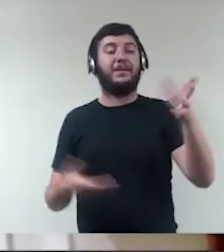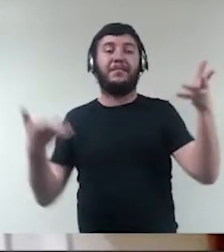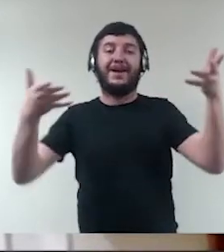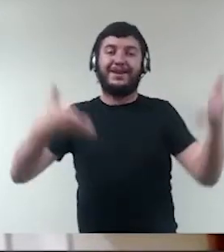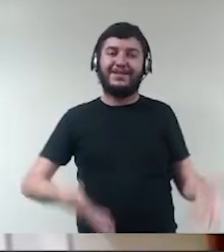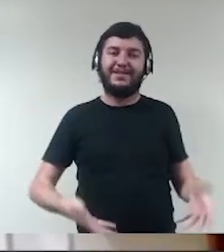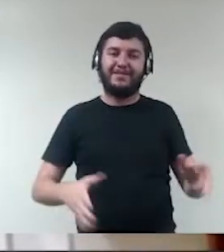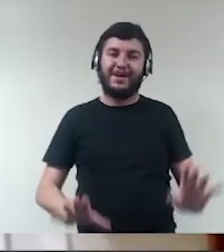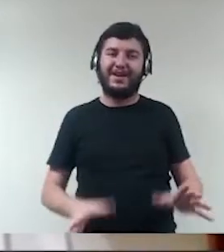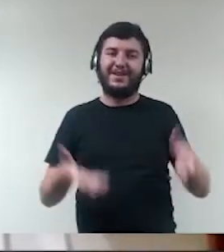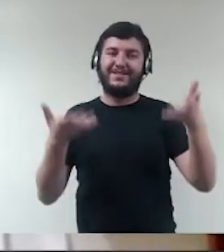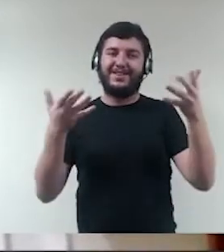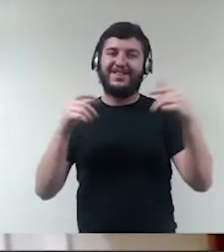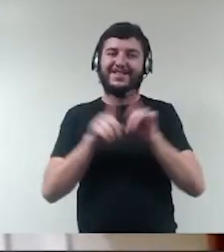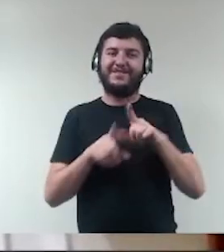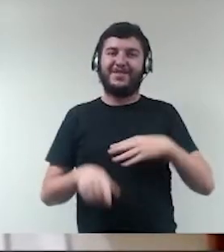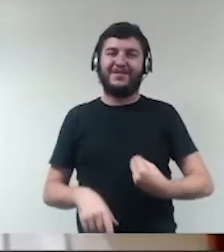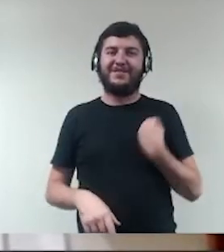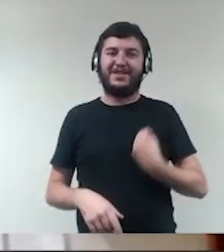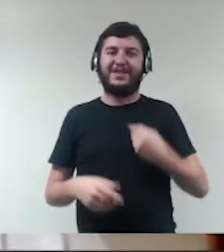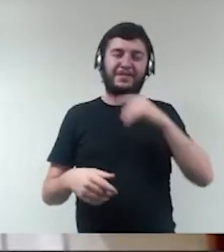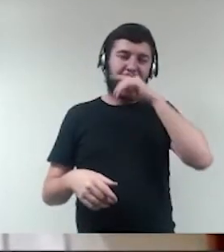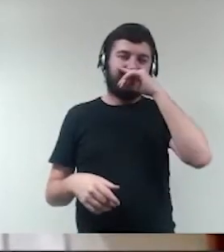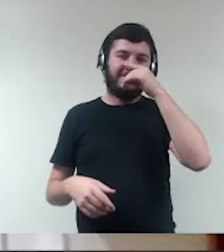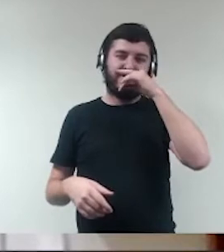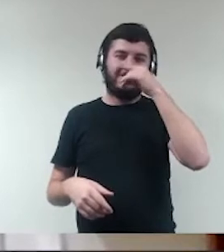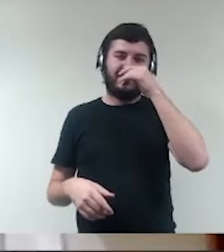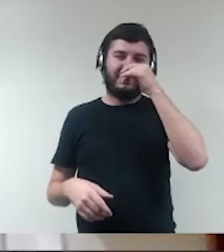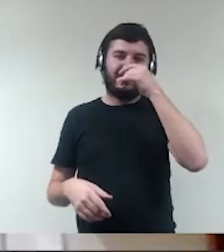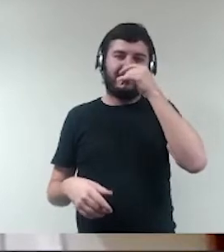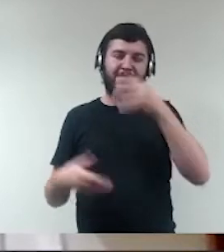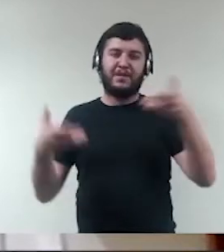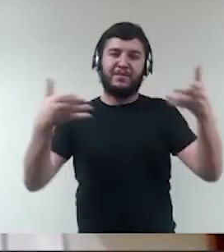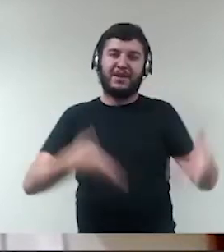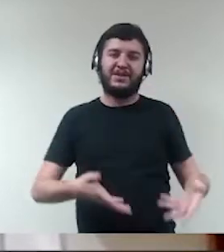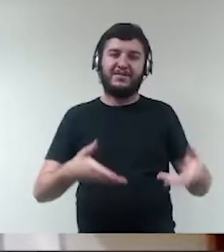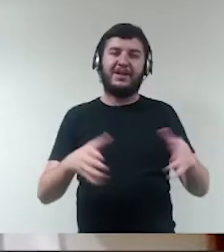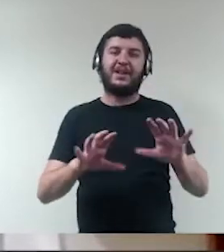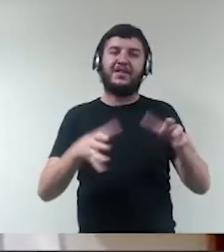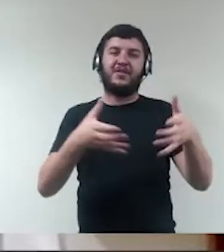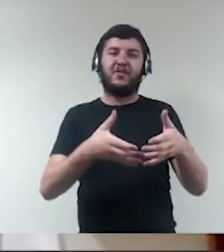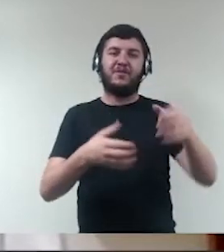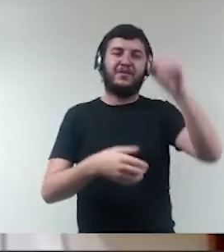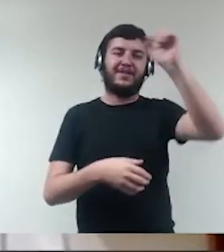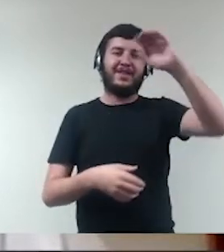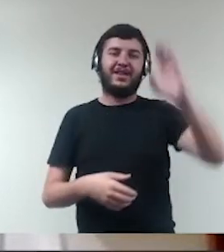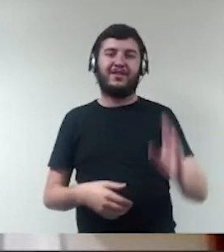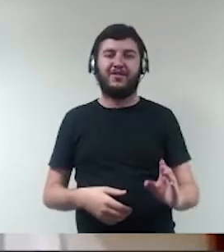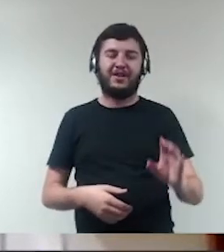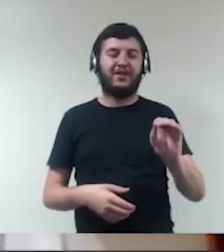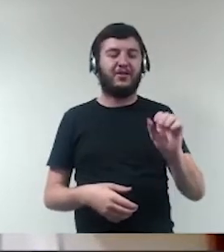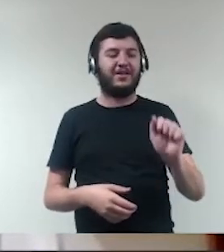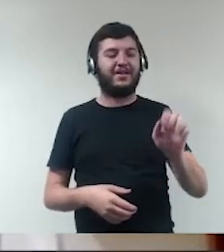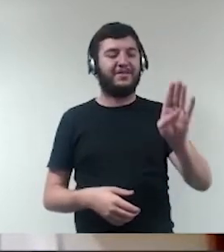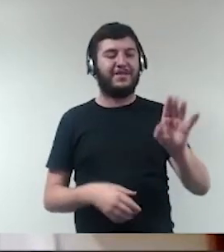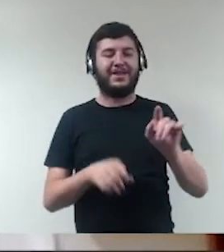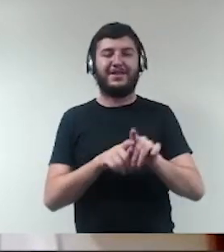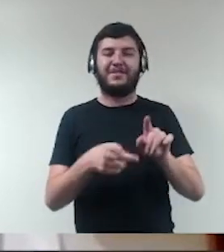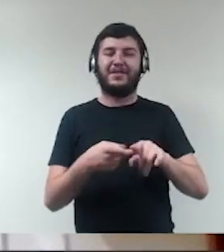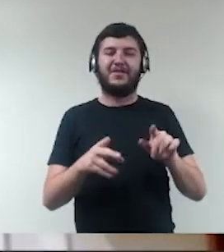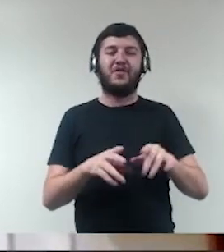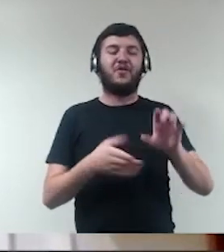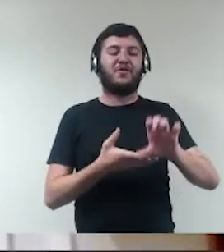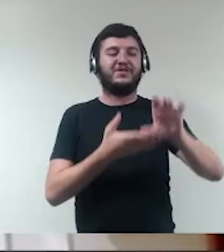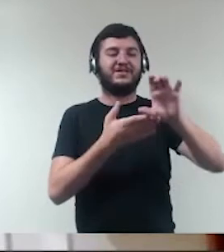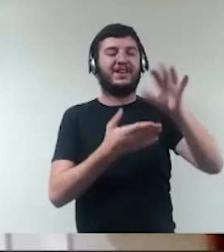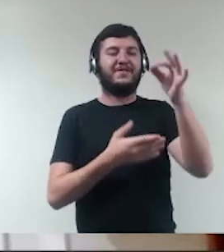Eu sempre fui presente nas comissões nacionais da OAB, do Conselho Federal, nas comissões especiais,